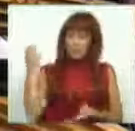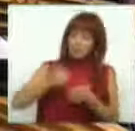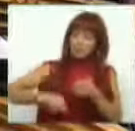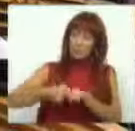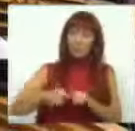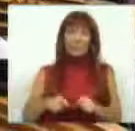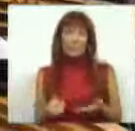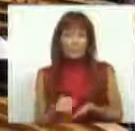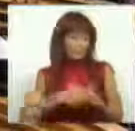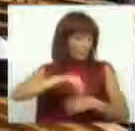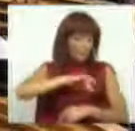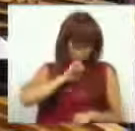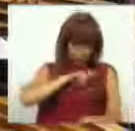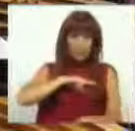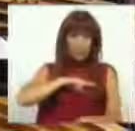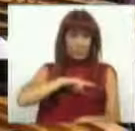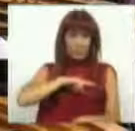efetiva dos dividendos. Posso?